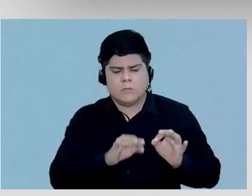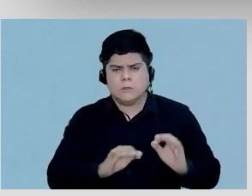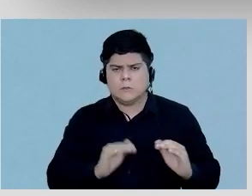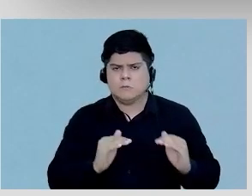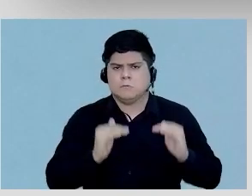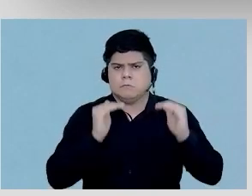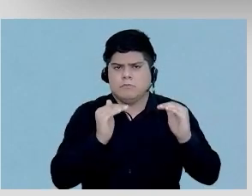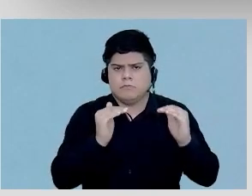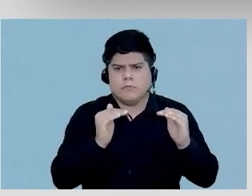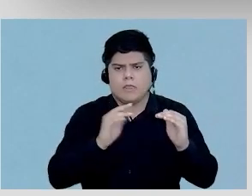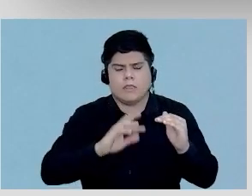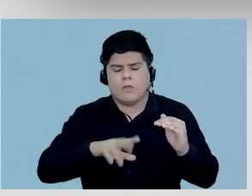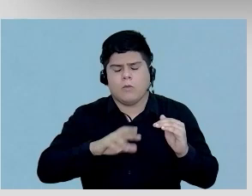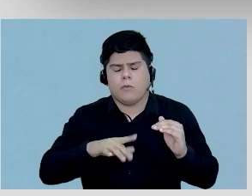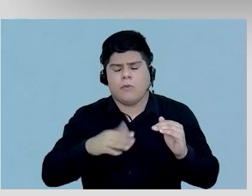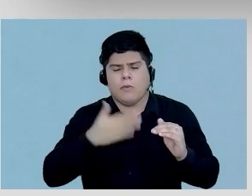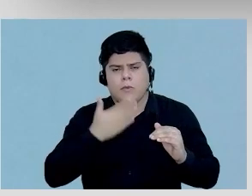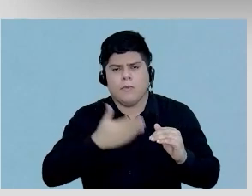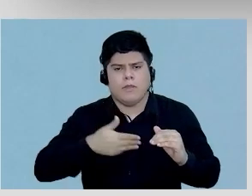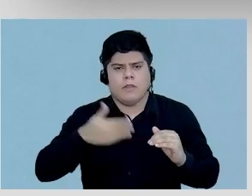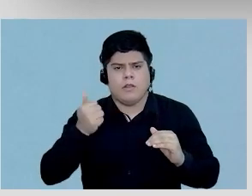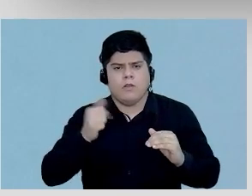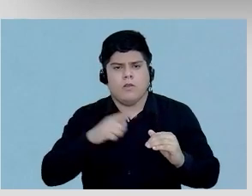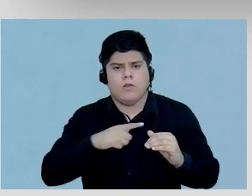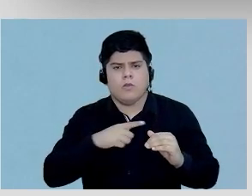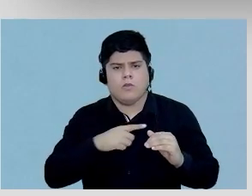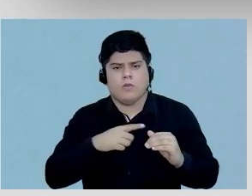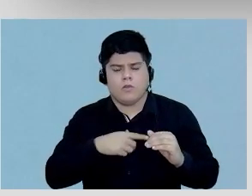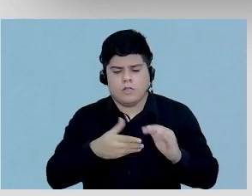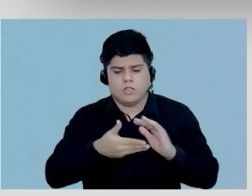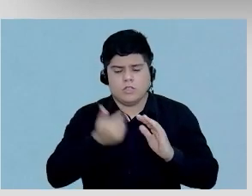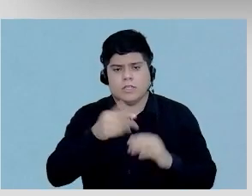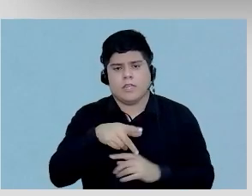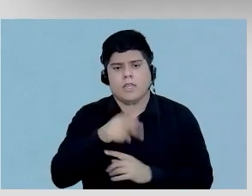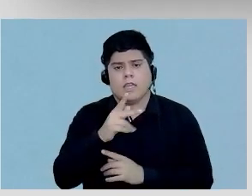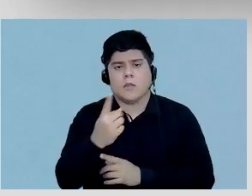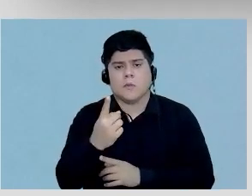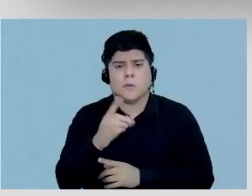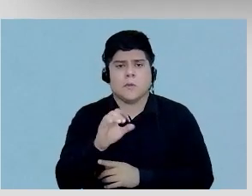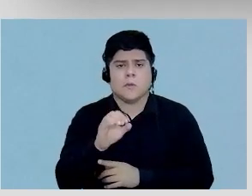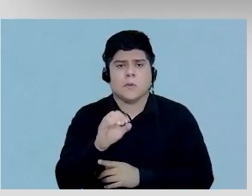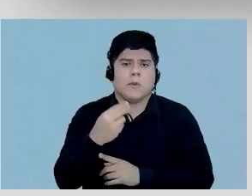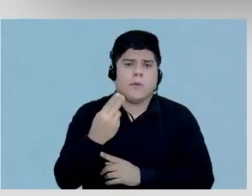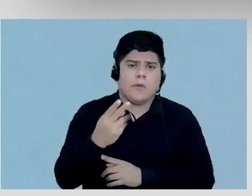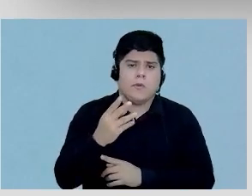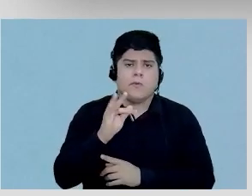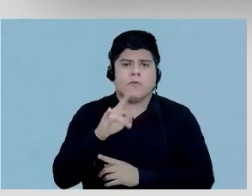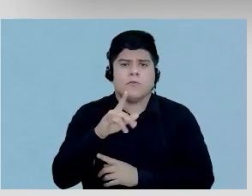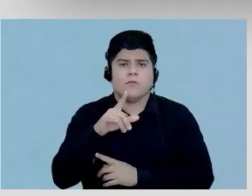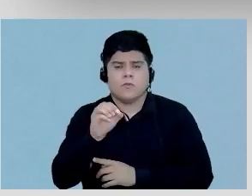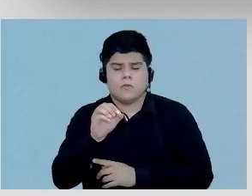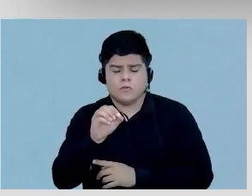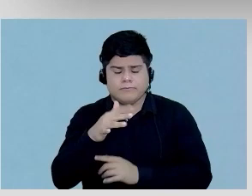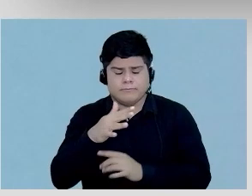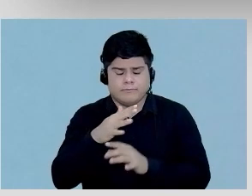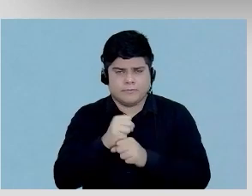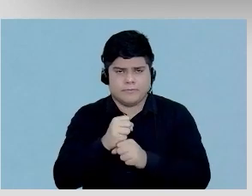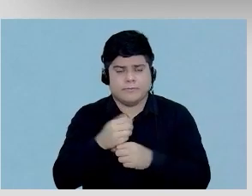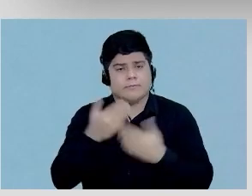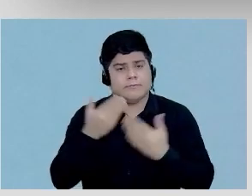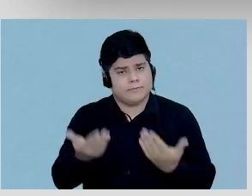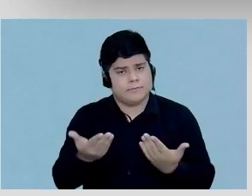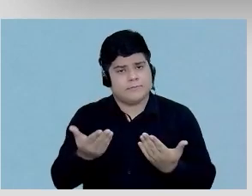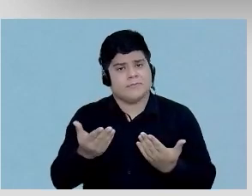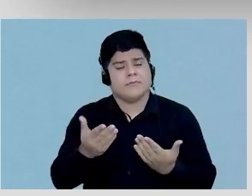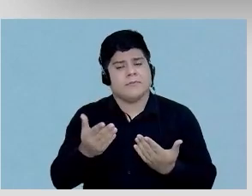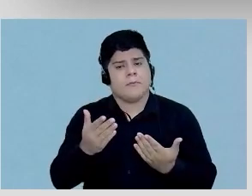não melhora a extração K1, ou estimativa de fluxo. Então, a atenuação